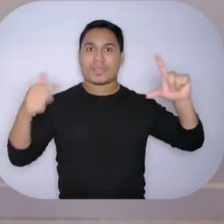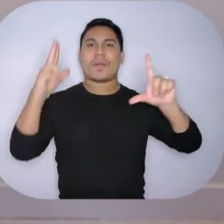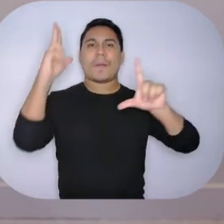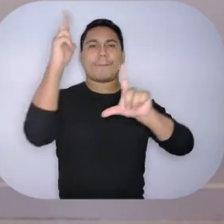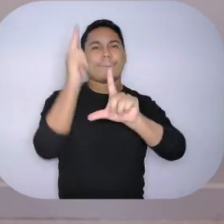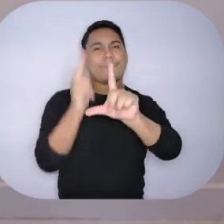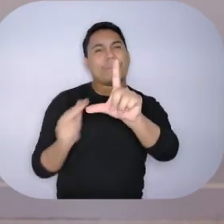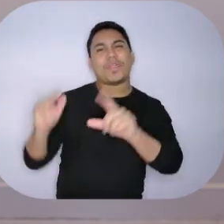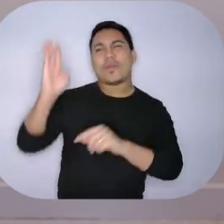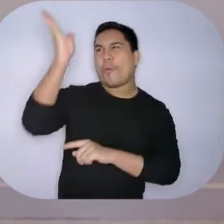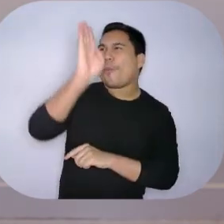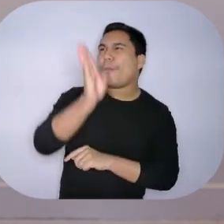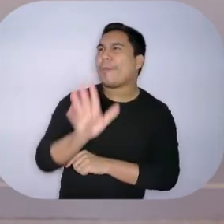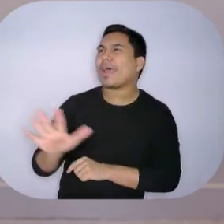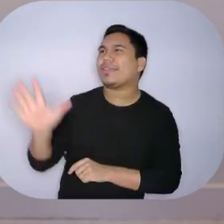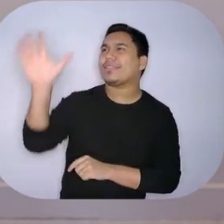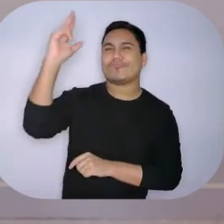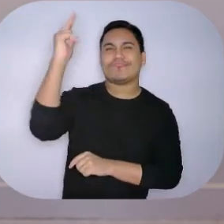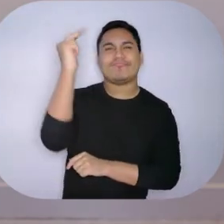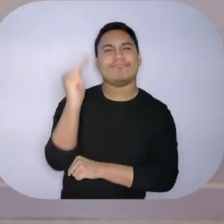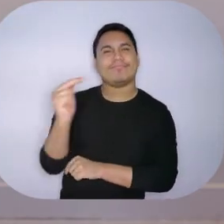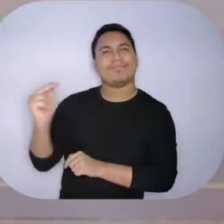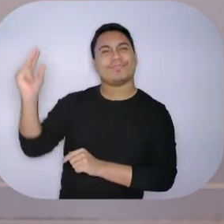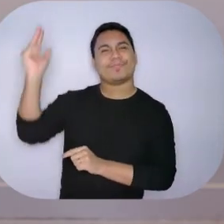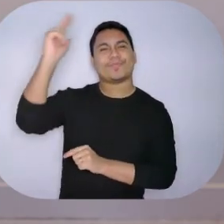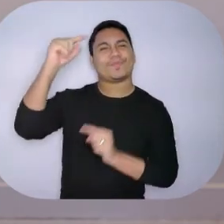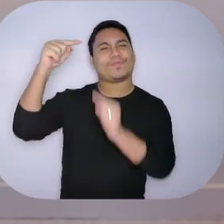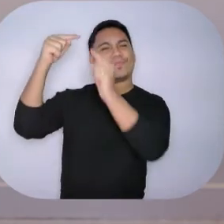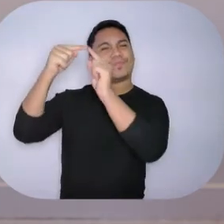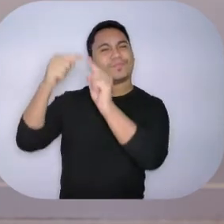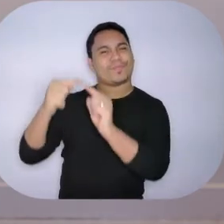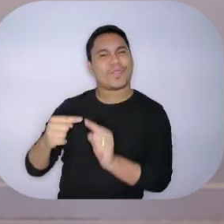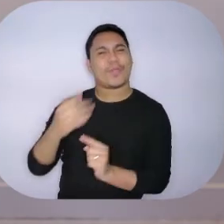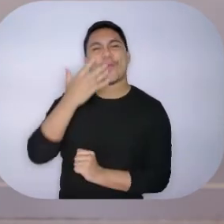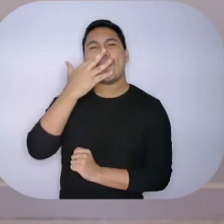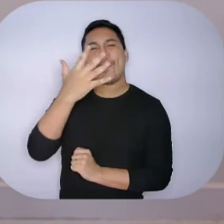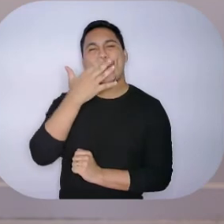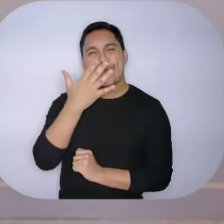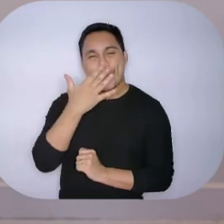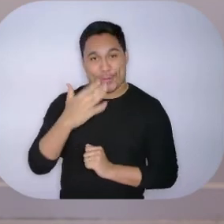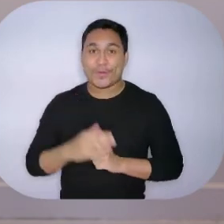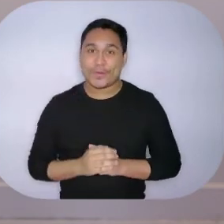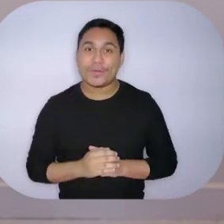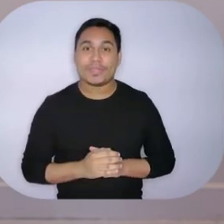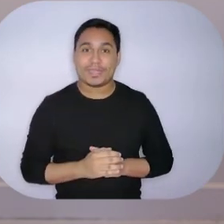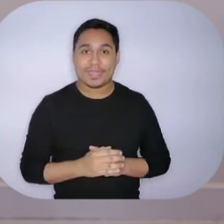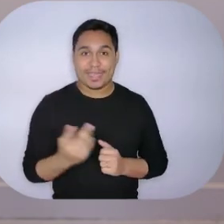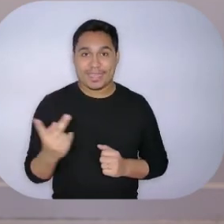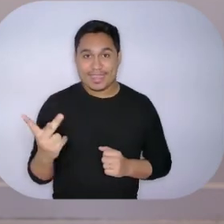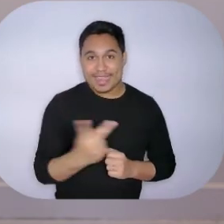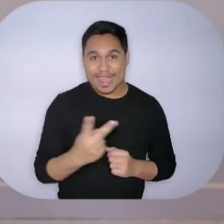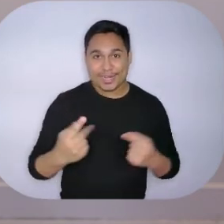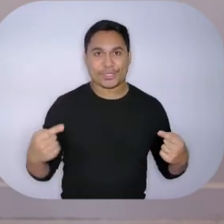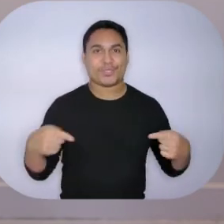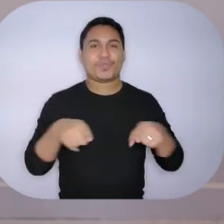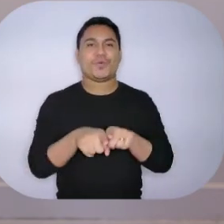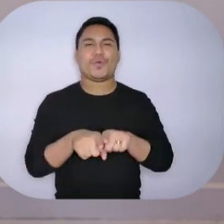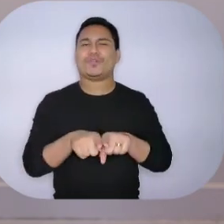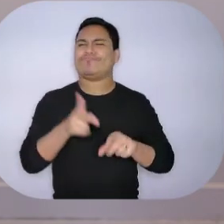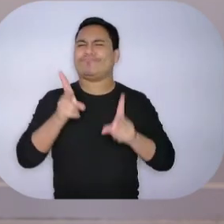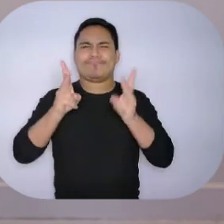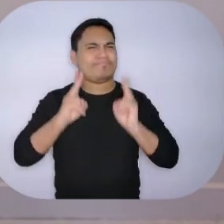Brasil com as cores verdadeiramente, genuinamente brasileiras. E as duas meninas nunca